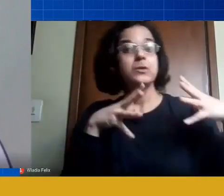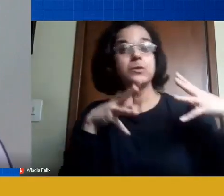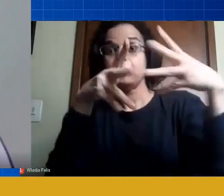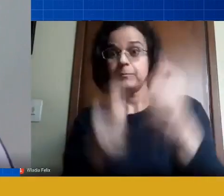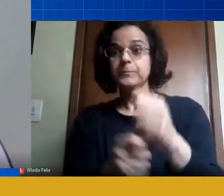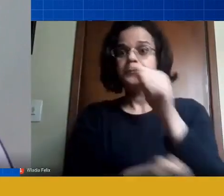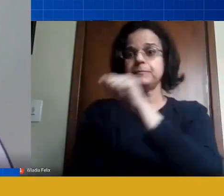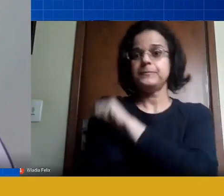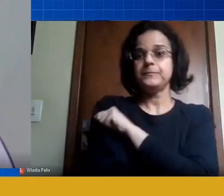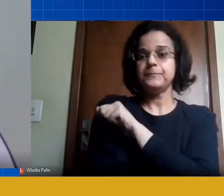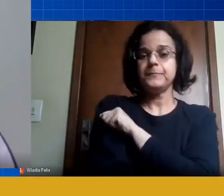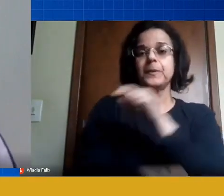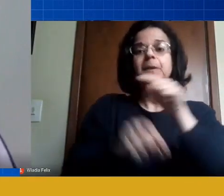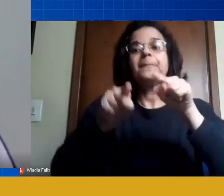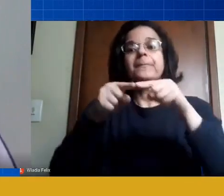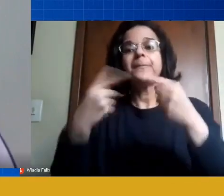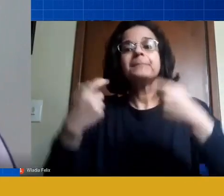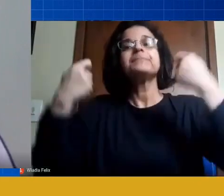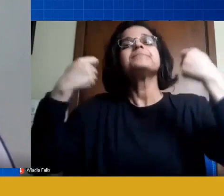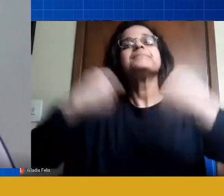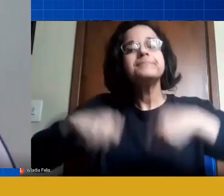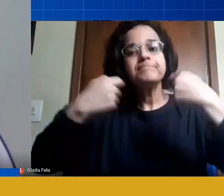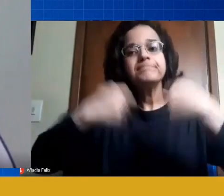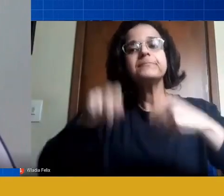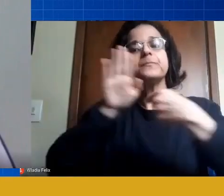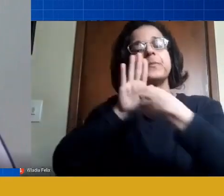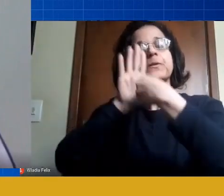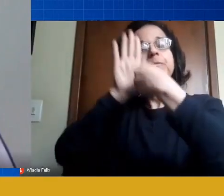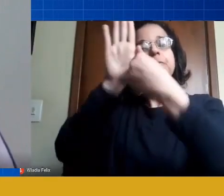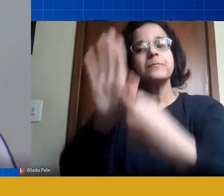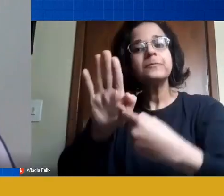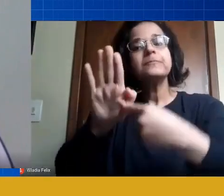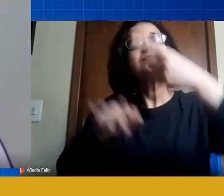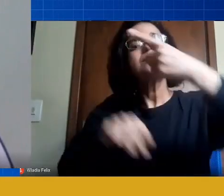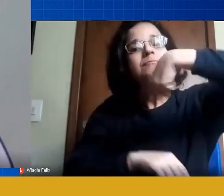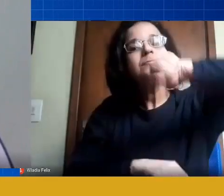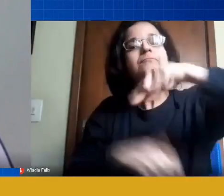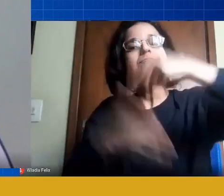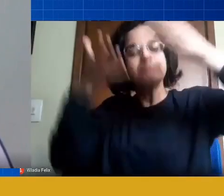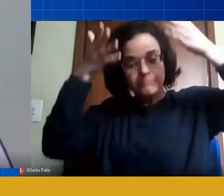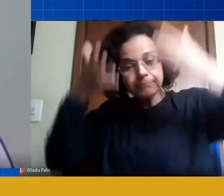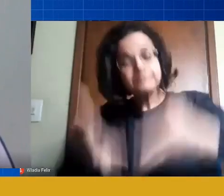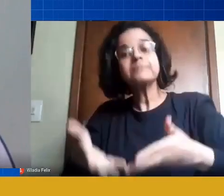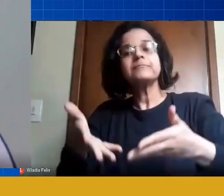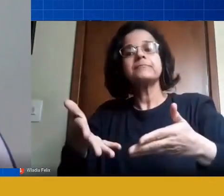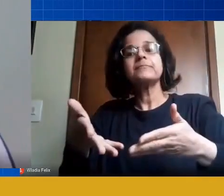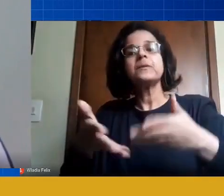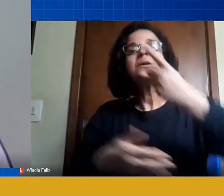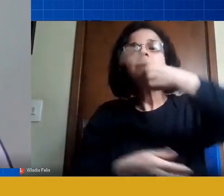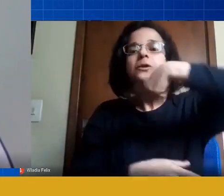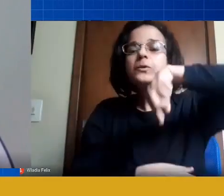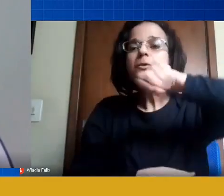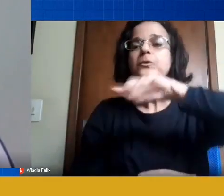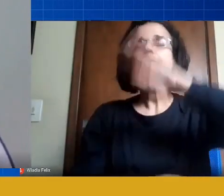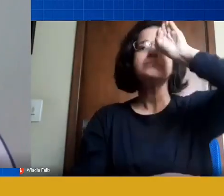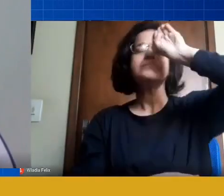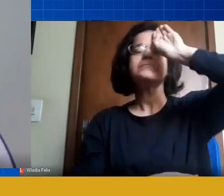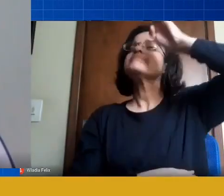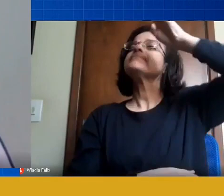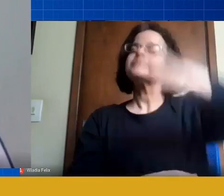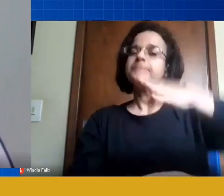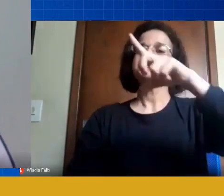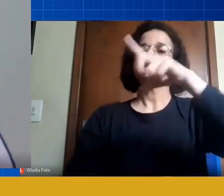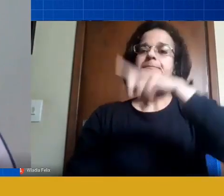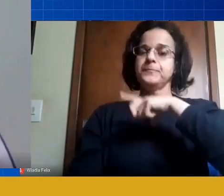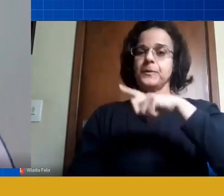mas precisamos mostrar que estamos aqui que somos protagonistas que temos sim